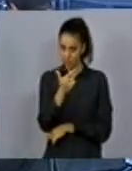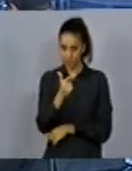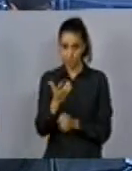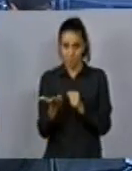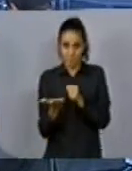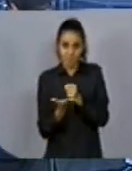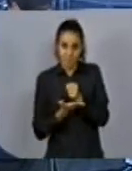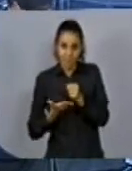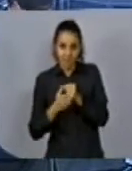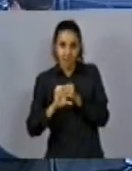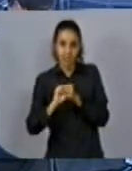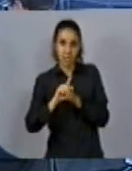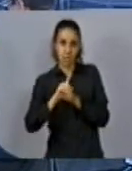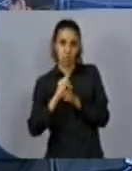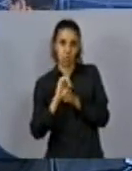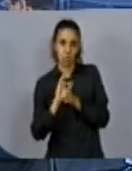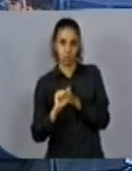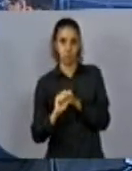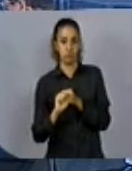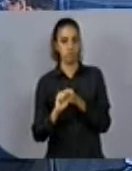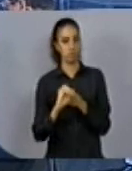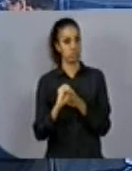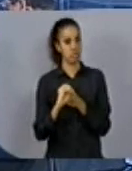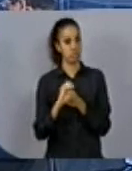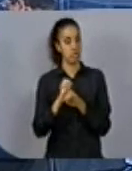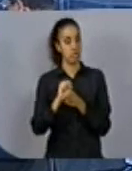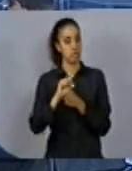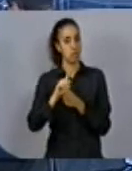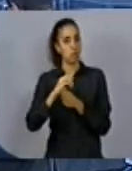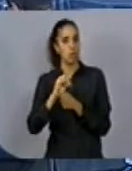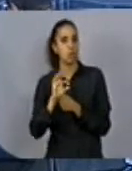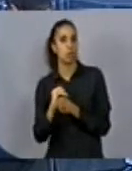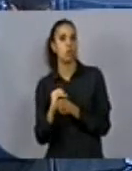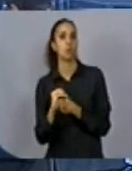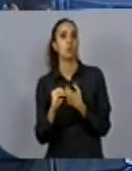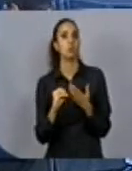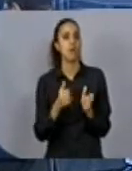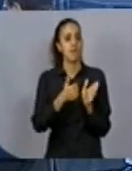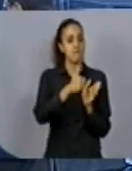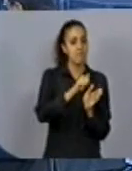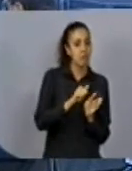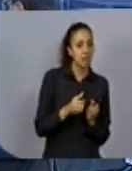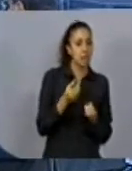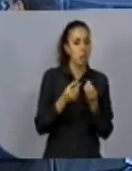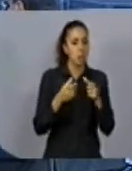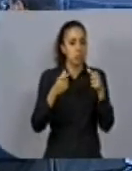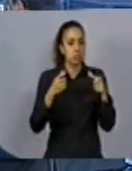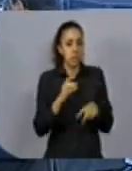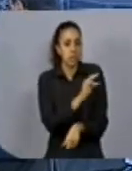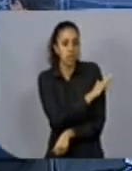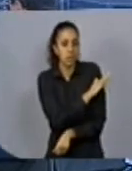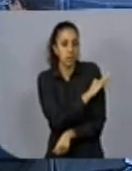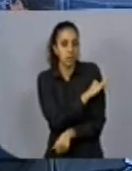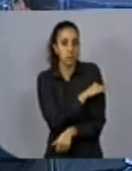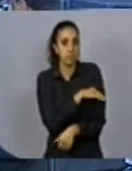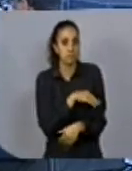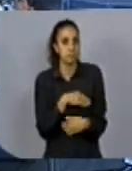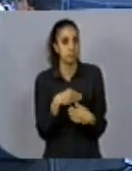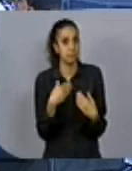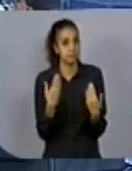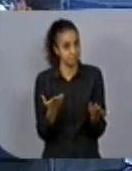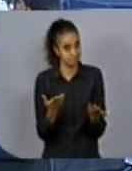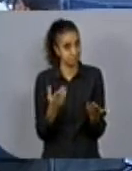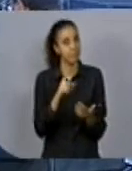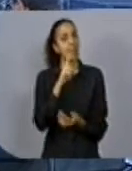dessa questão de avaliar a inexistência de alternativas técnicas e locacionais, é realmente um